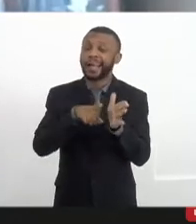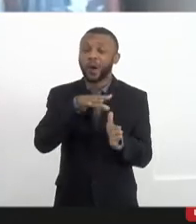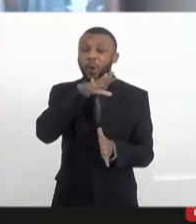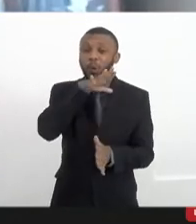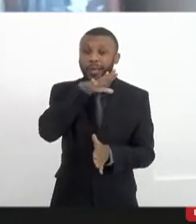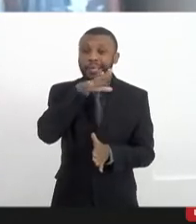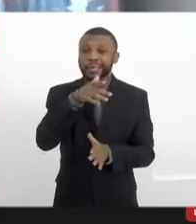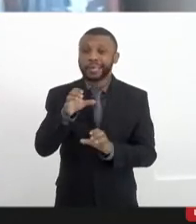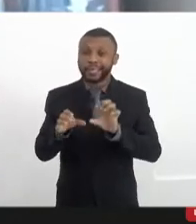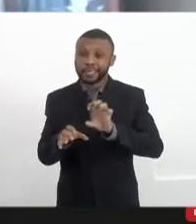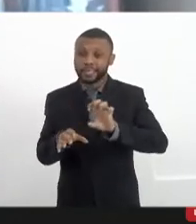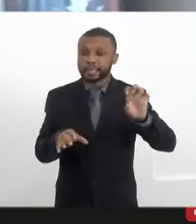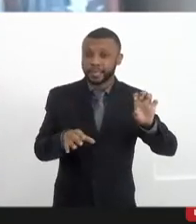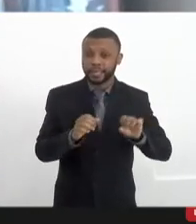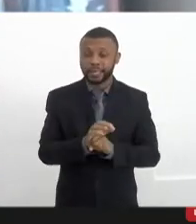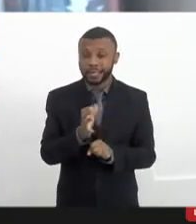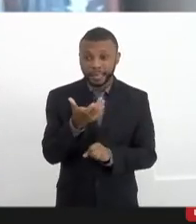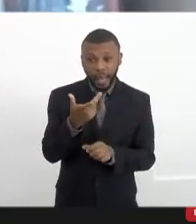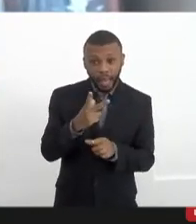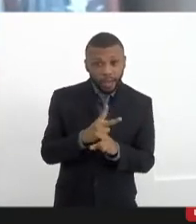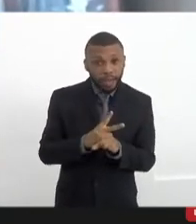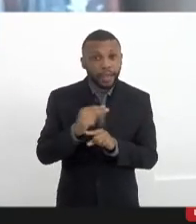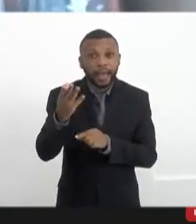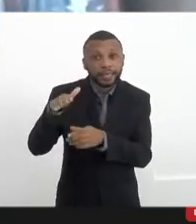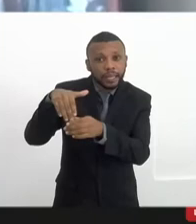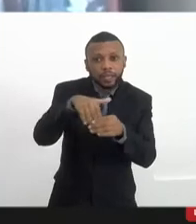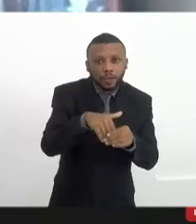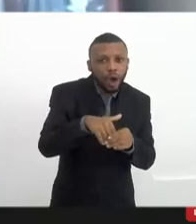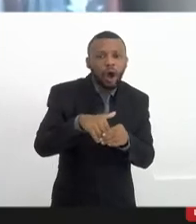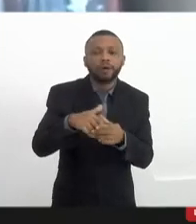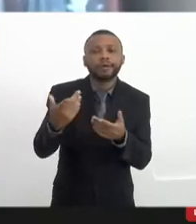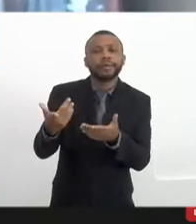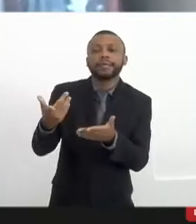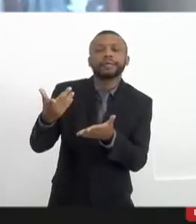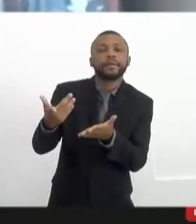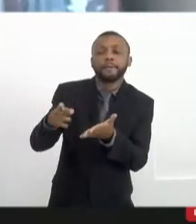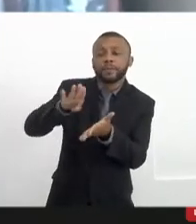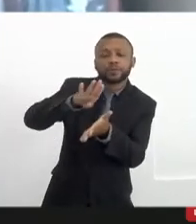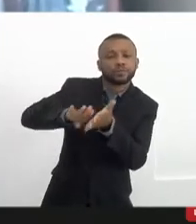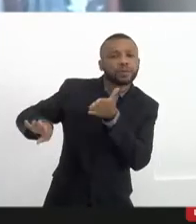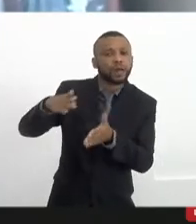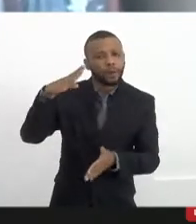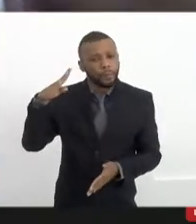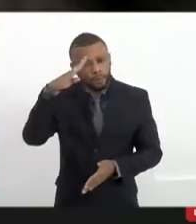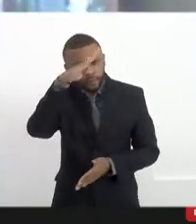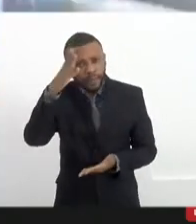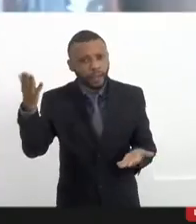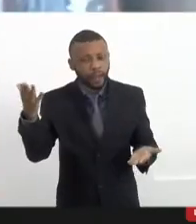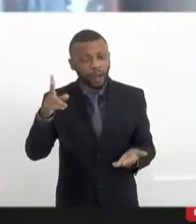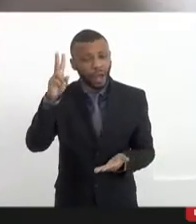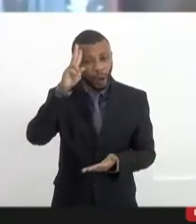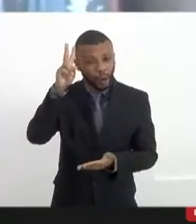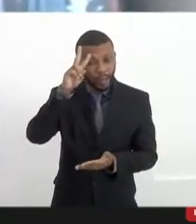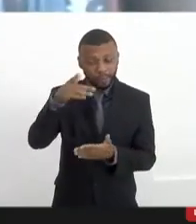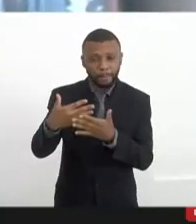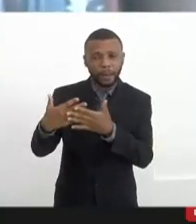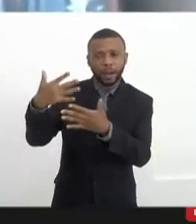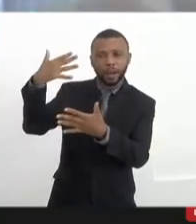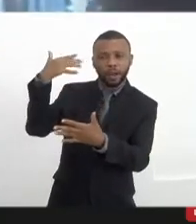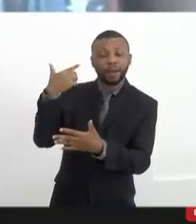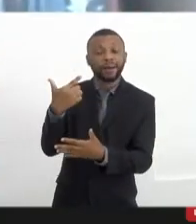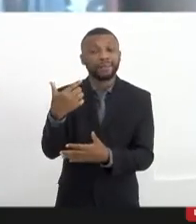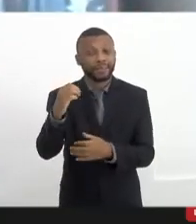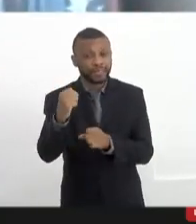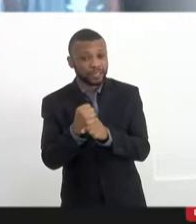ganhar as eleições e acabar com o Bolsonaro. Eu lembro, Guilhom, Valdeque, há 20 anos atrás, há 15